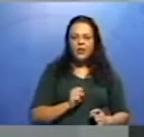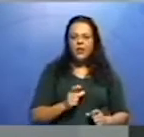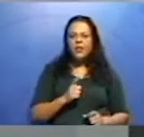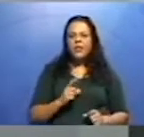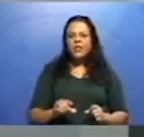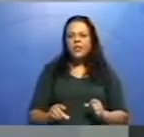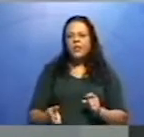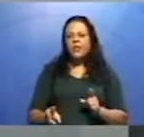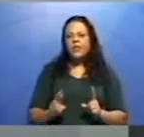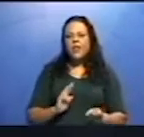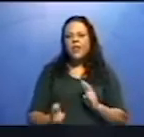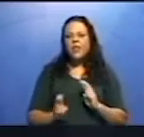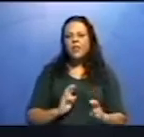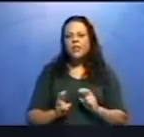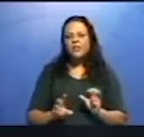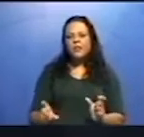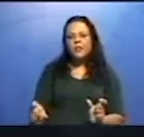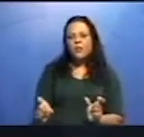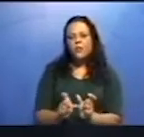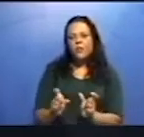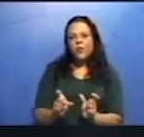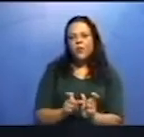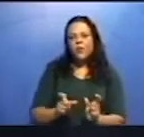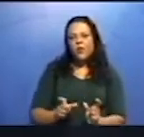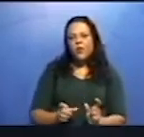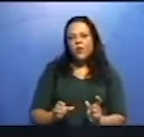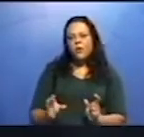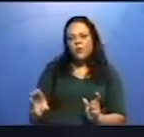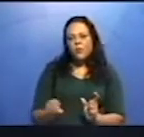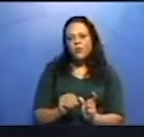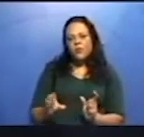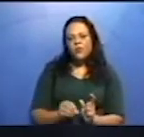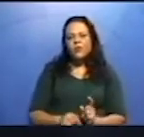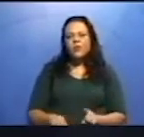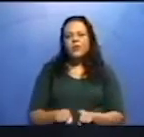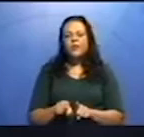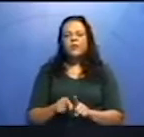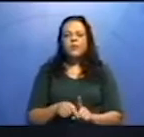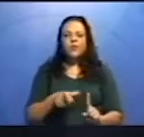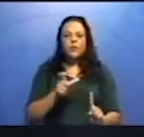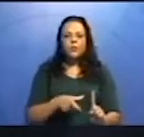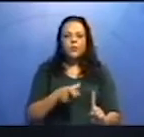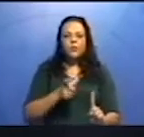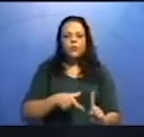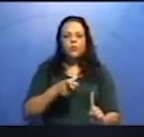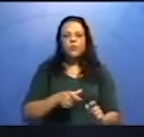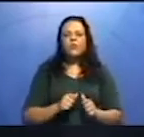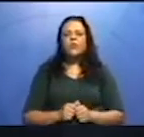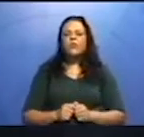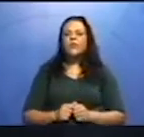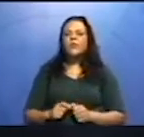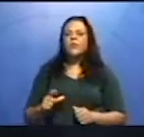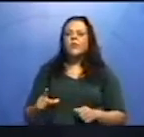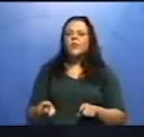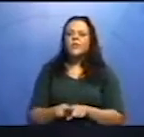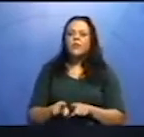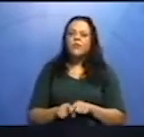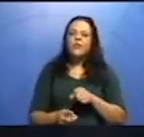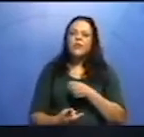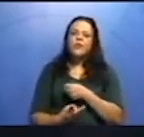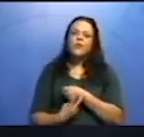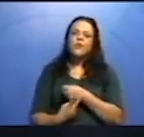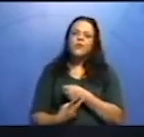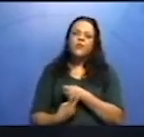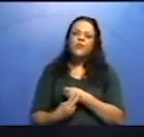como sujeito. A expressão de sagres relaciona-se com o verbo saem, sair. Como a de junta de verbal